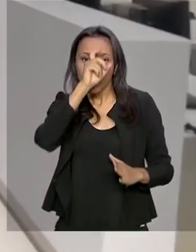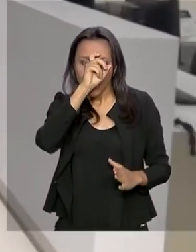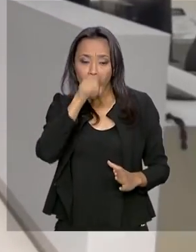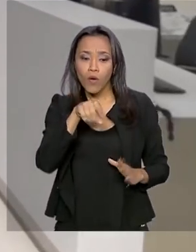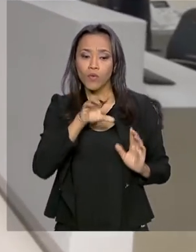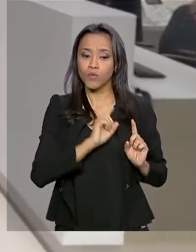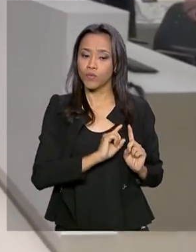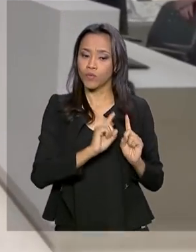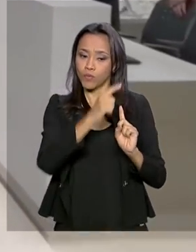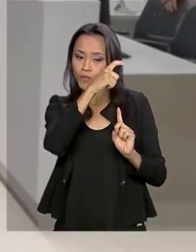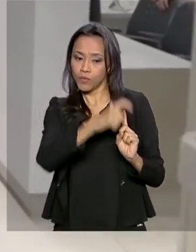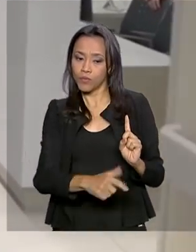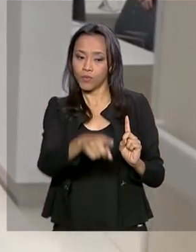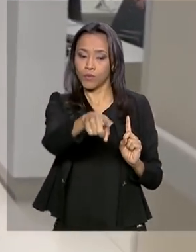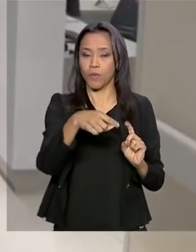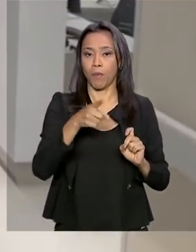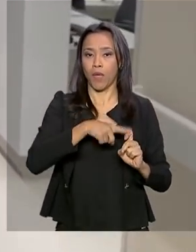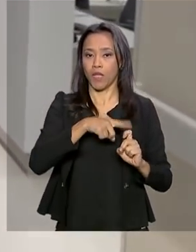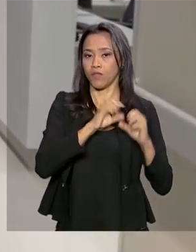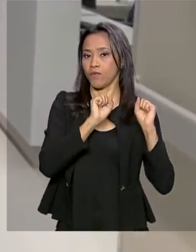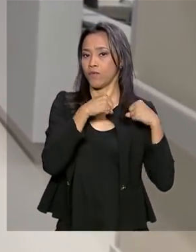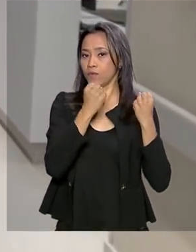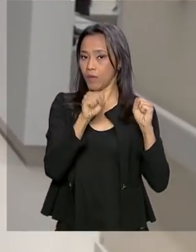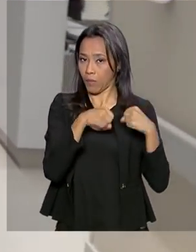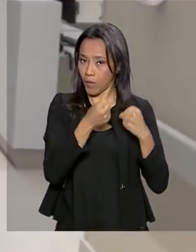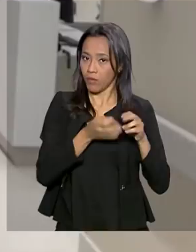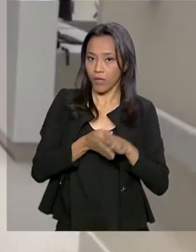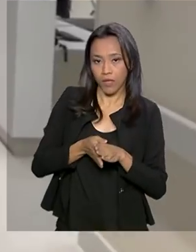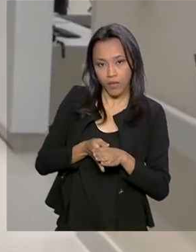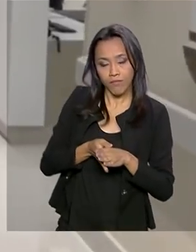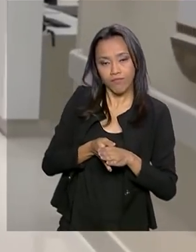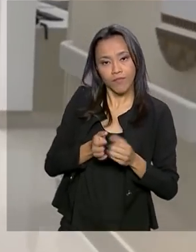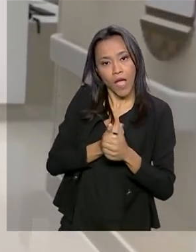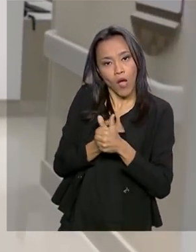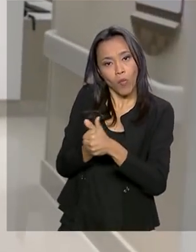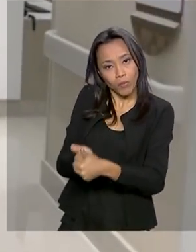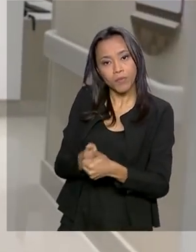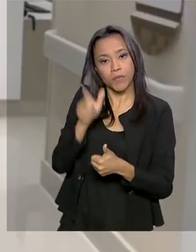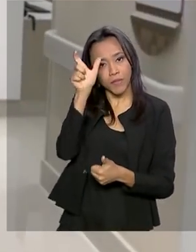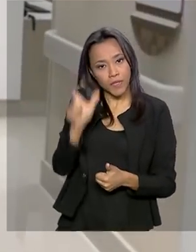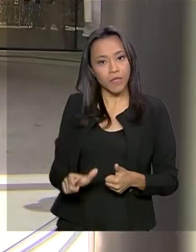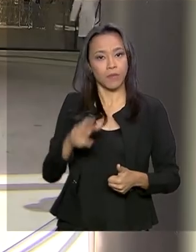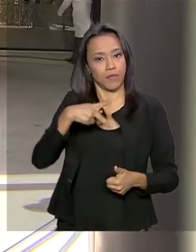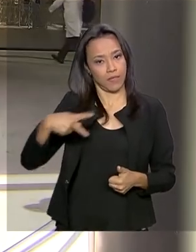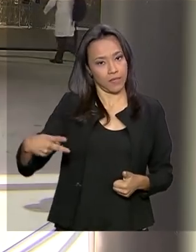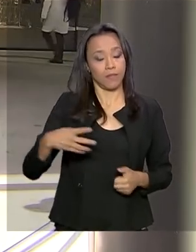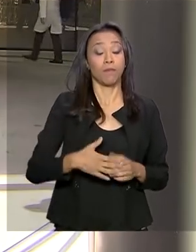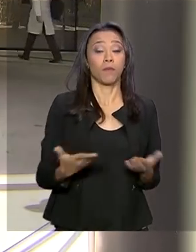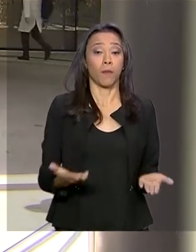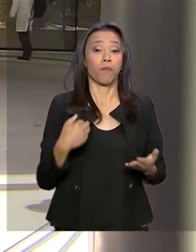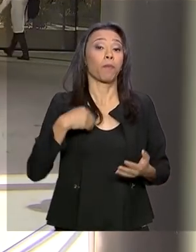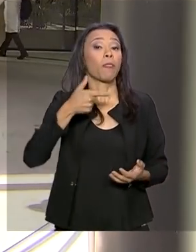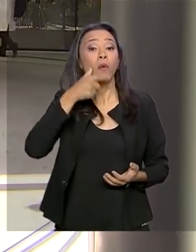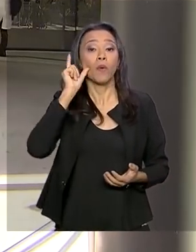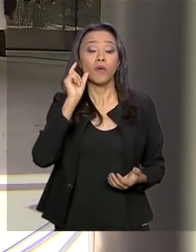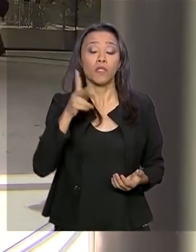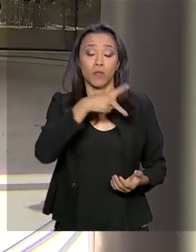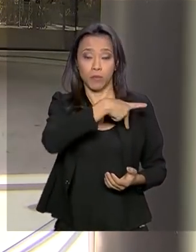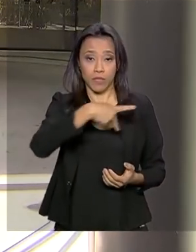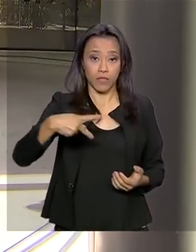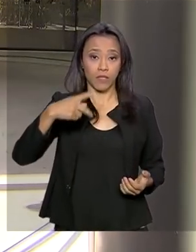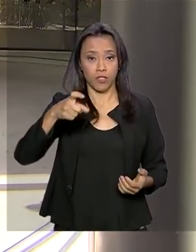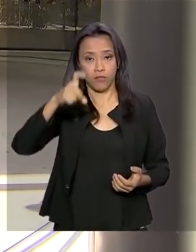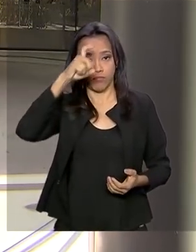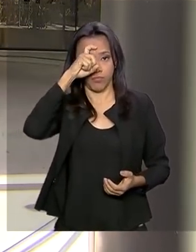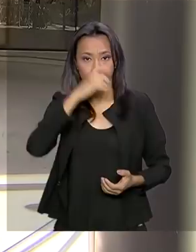fisioterapeuta da equipe médica que acompanha o presidente da república. Ontem, o presidente em exercício, o general Hamilton